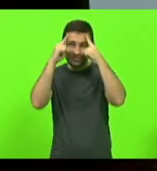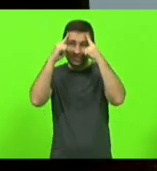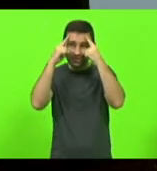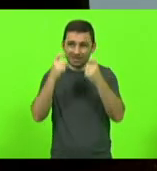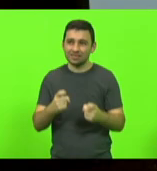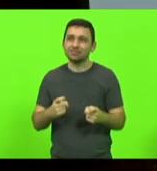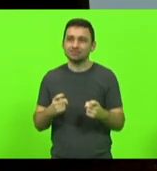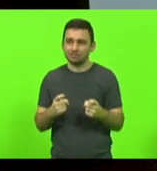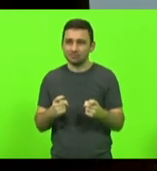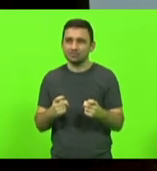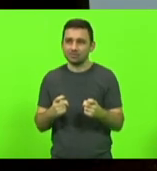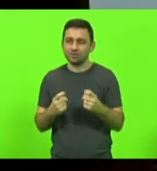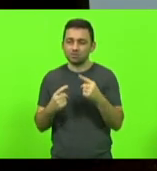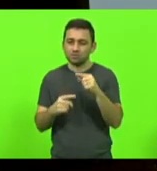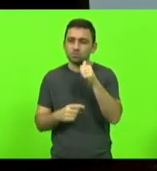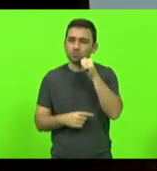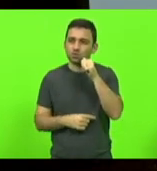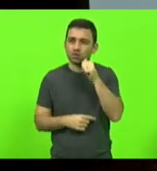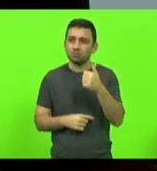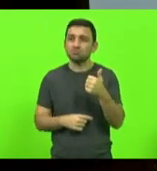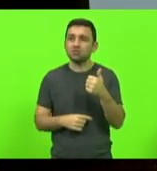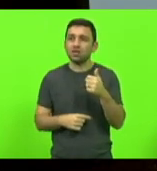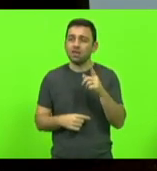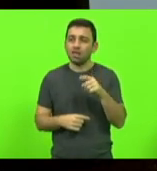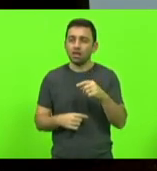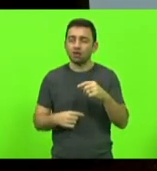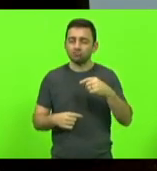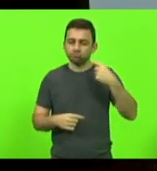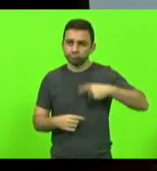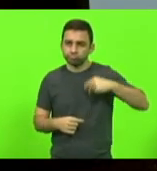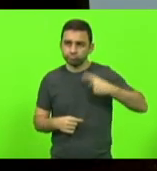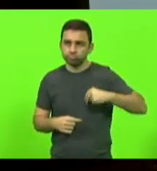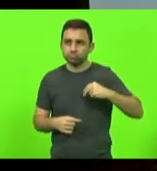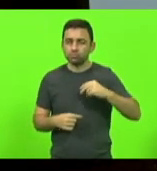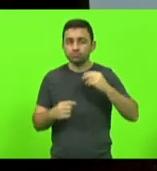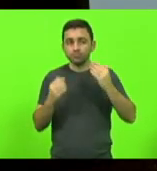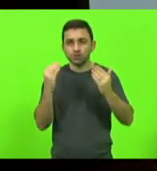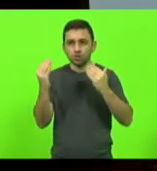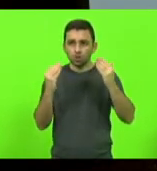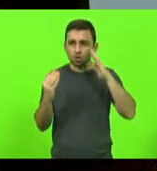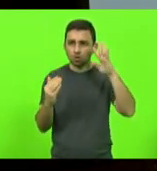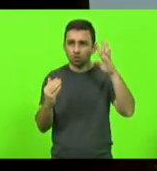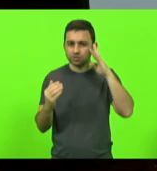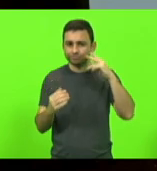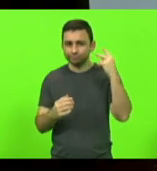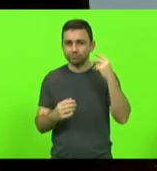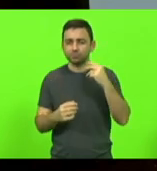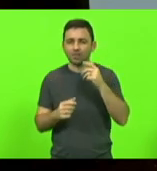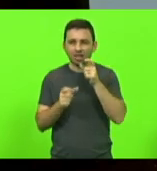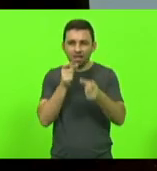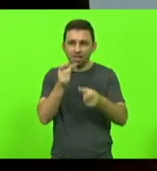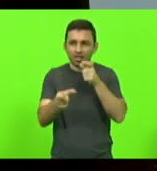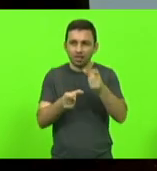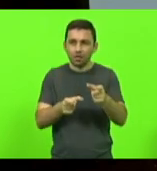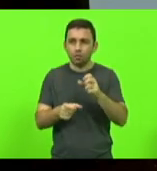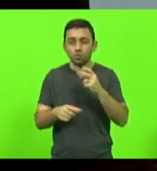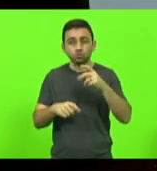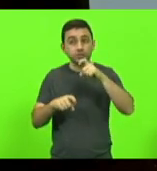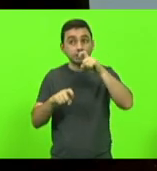violência seja ela física psicológica ou sexual.